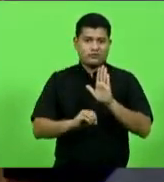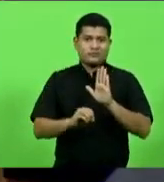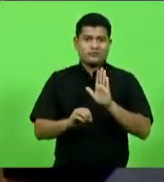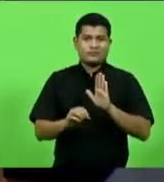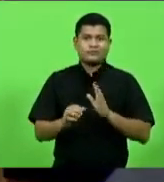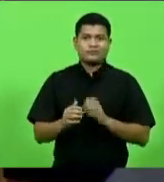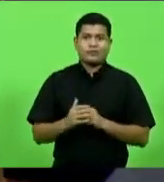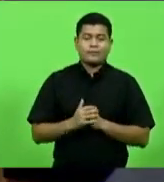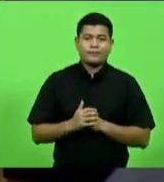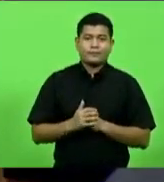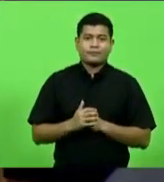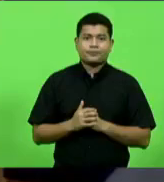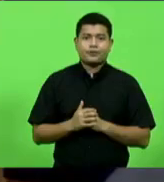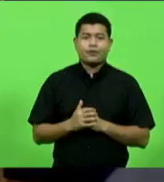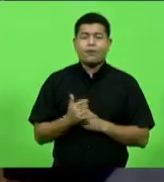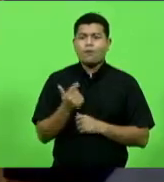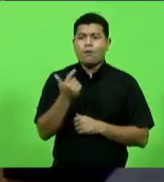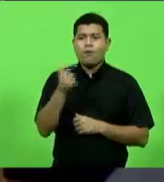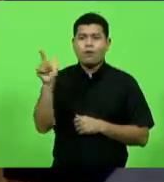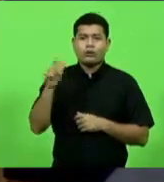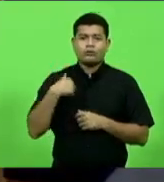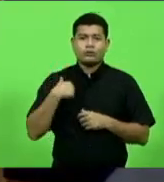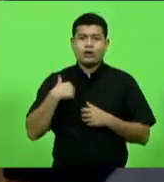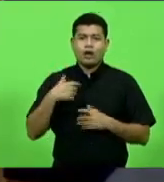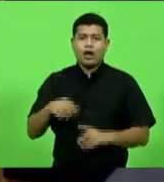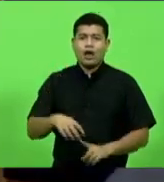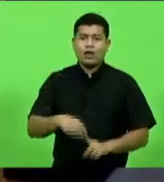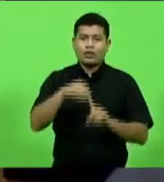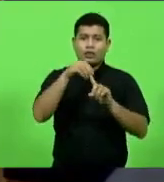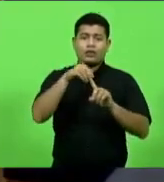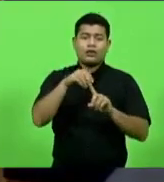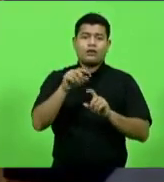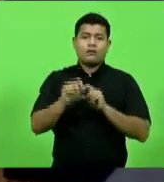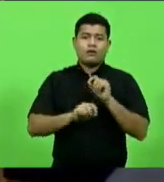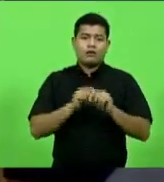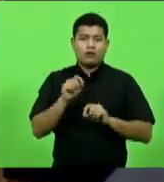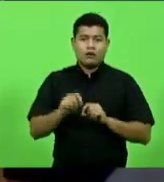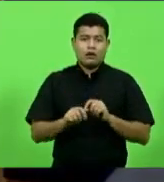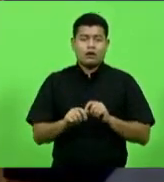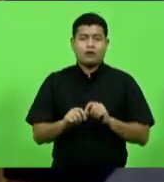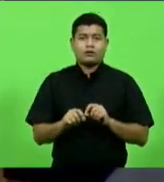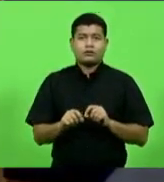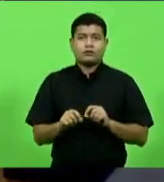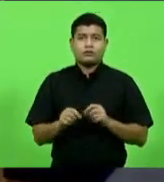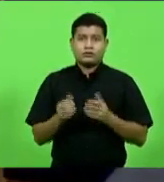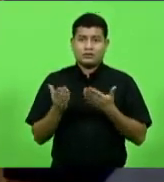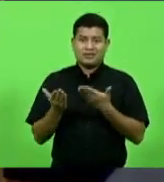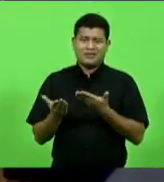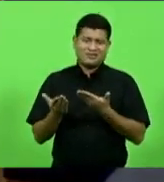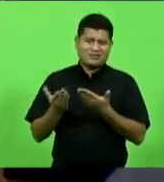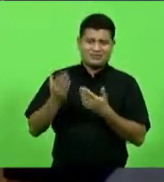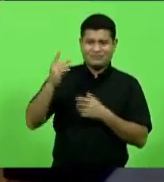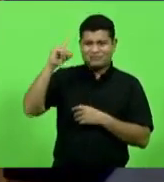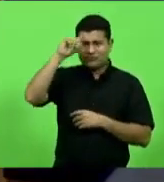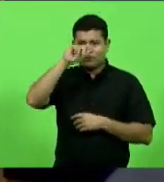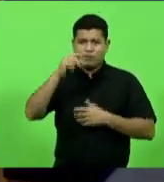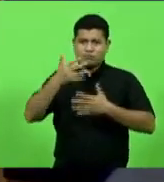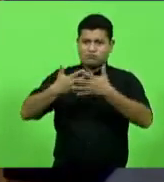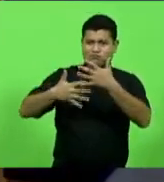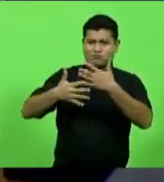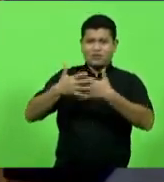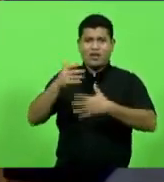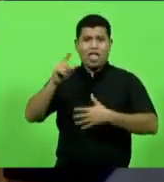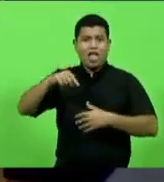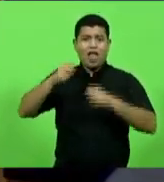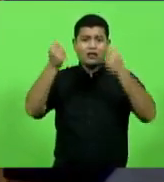Outro ponto que eu gostaria de ressaltar nessa complexidade que é explicar